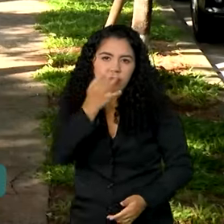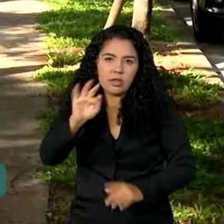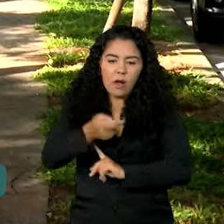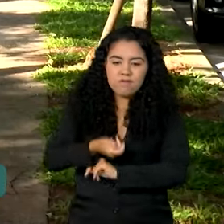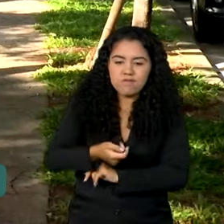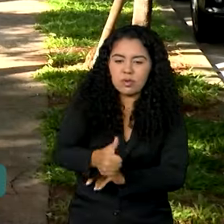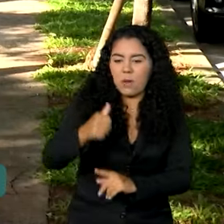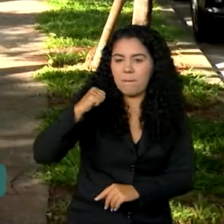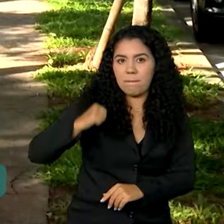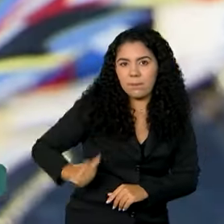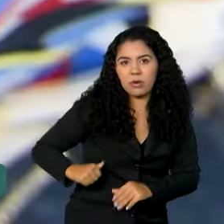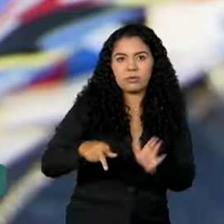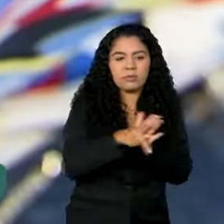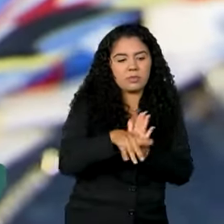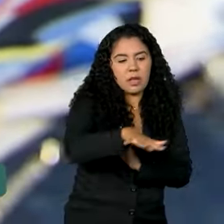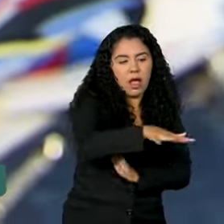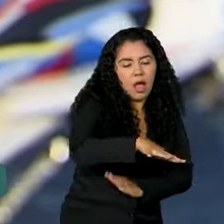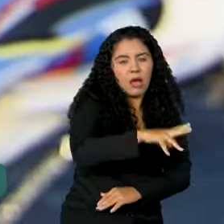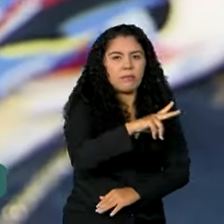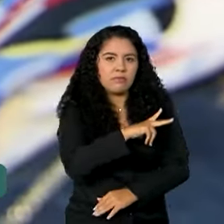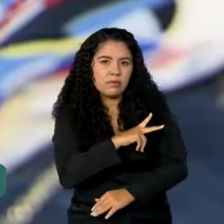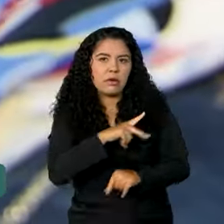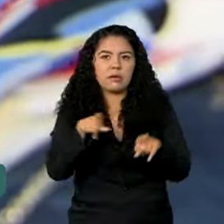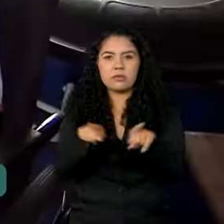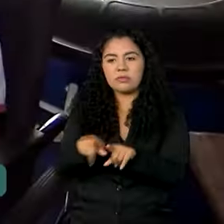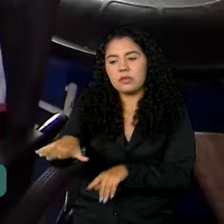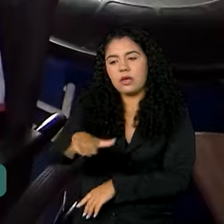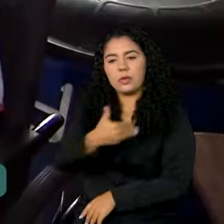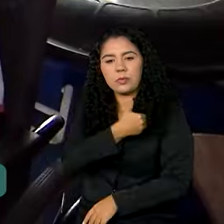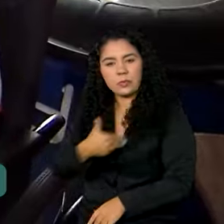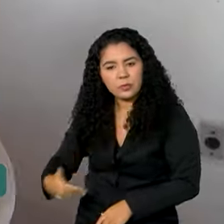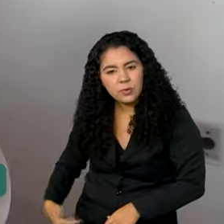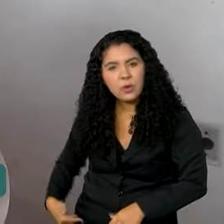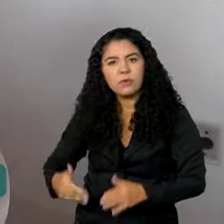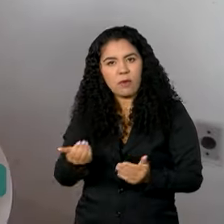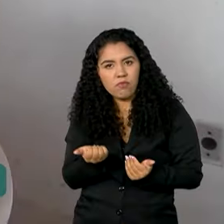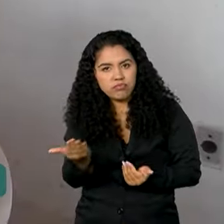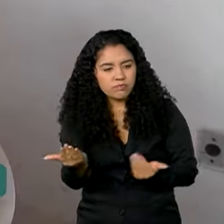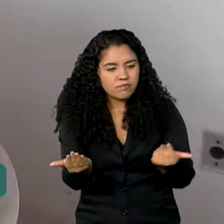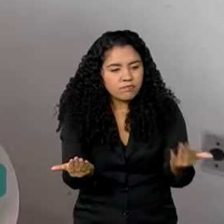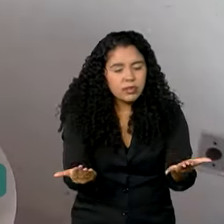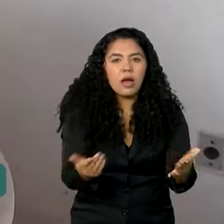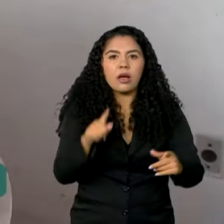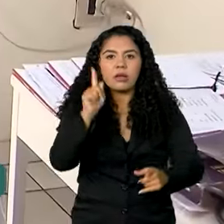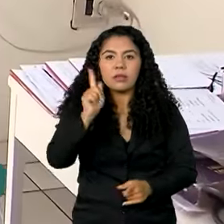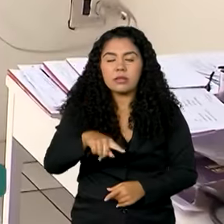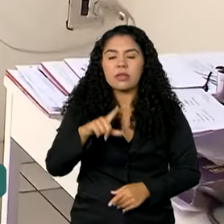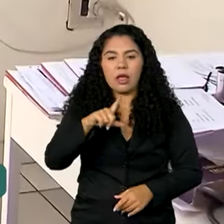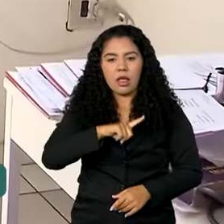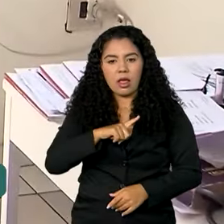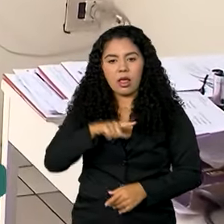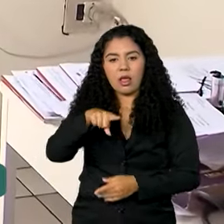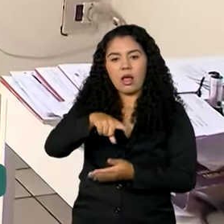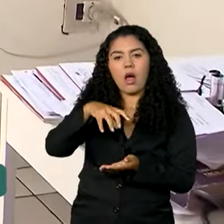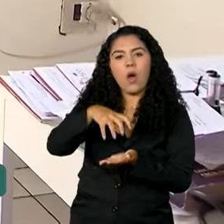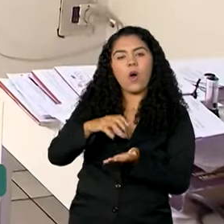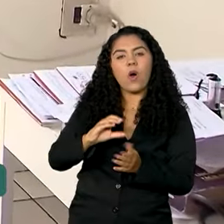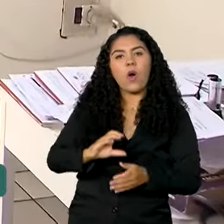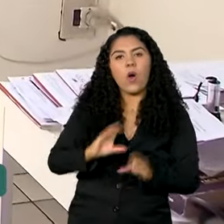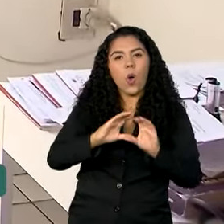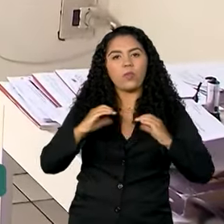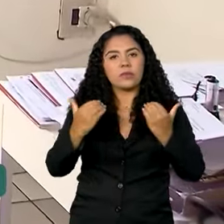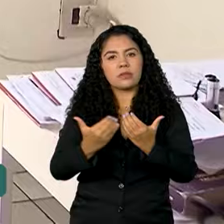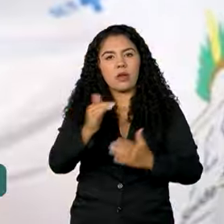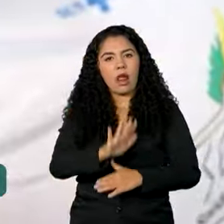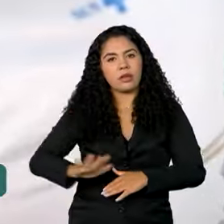privadas sem fins lucrativos, que possuem programas de residências credenciados pela Comissão Nacional de Residência Médica ou